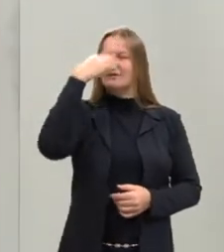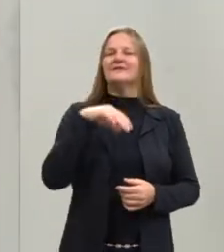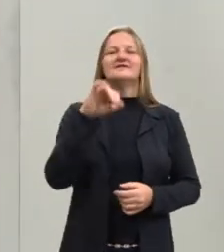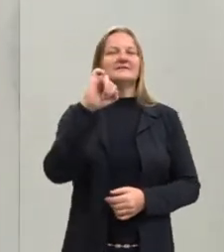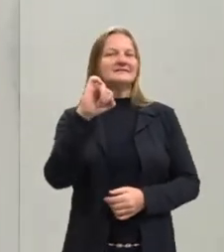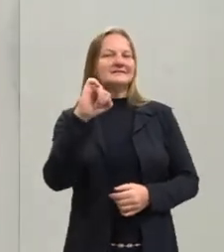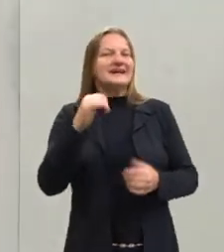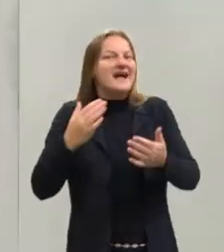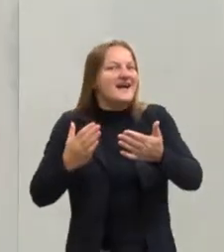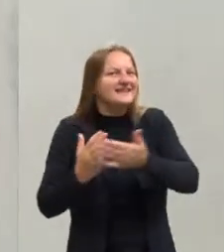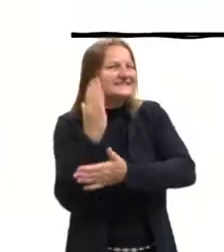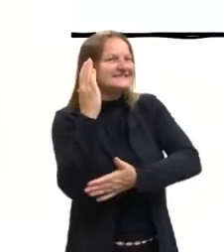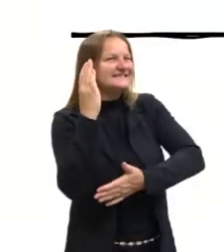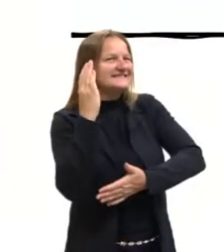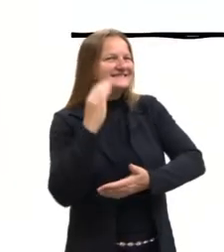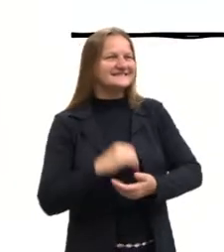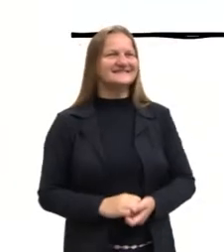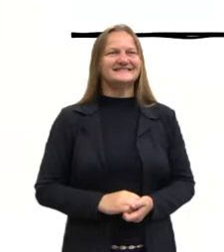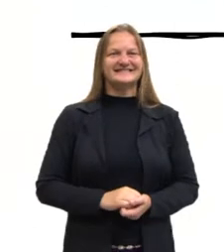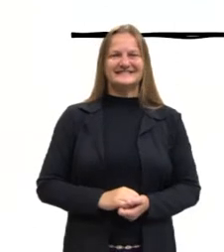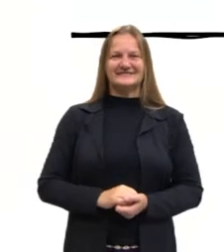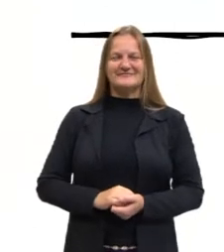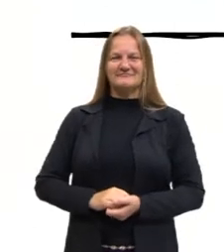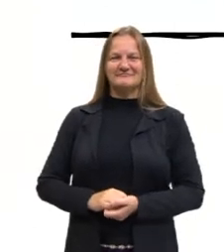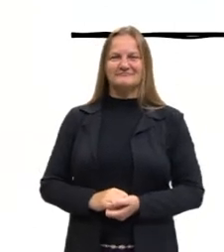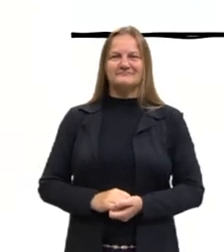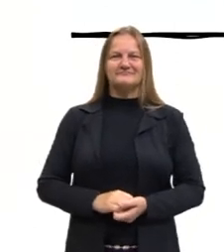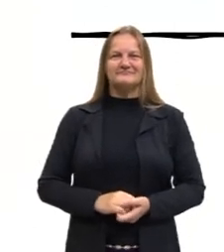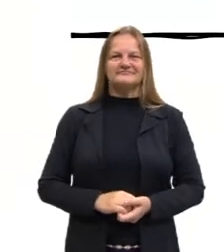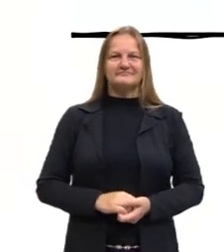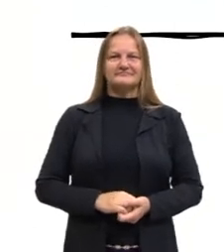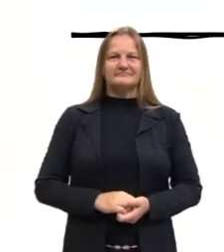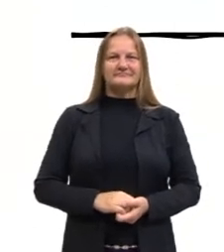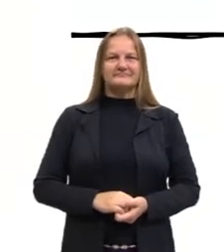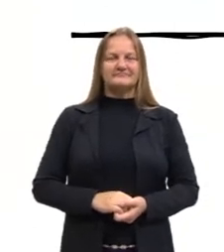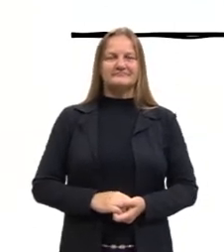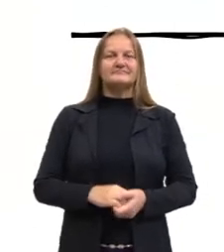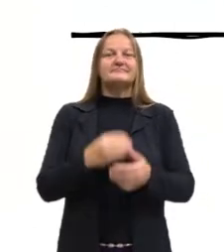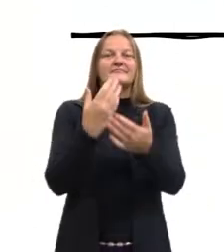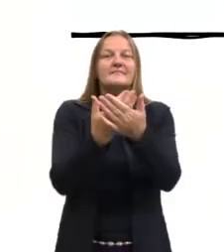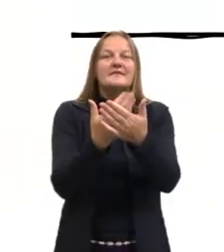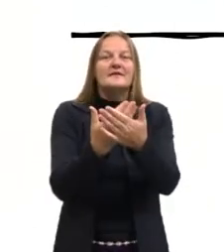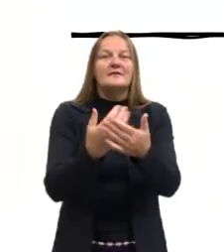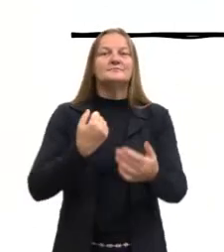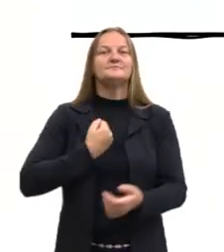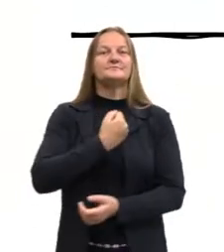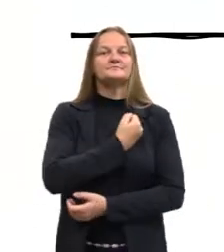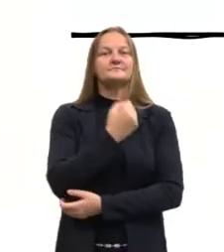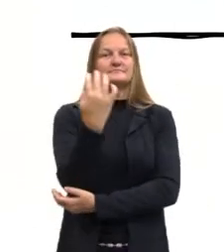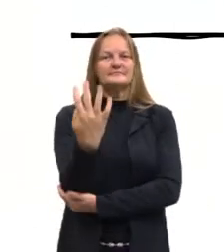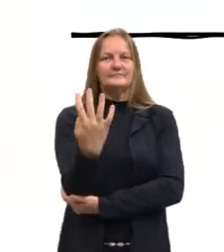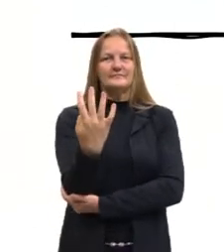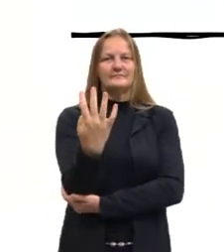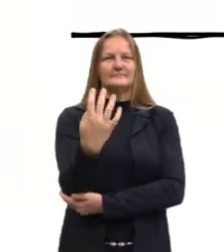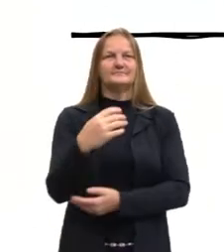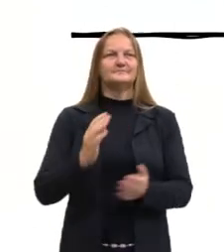Partiu passar? Então, a aula de hoje é a aula de número 4,